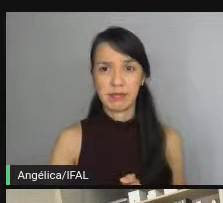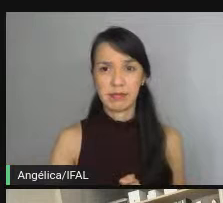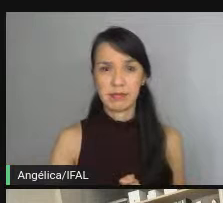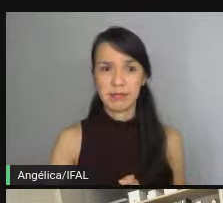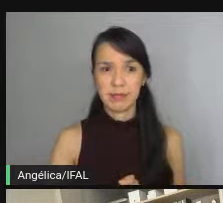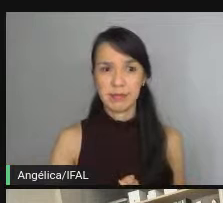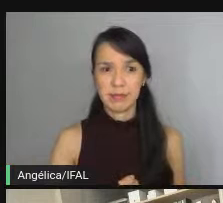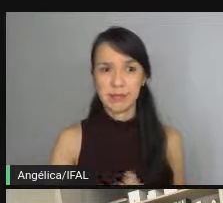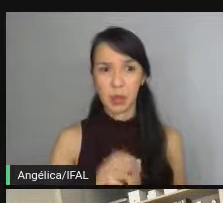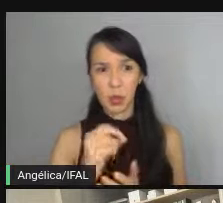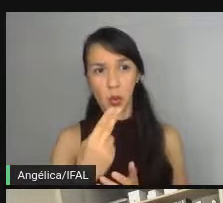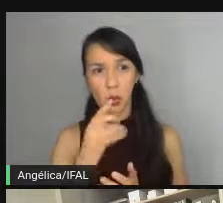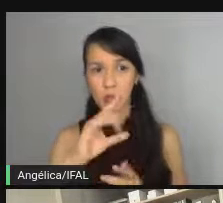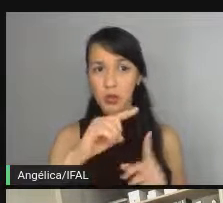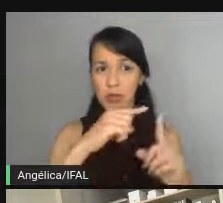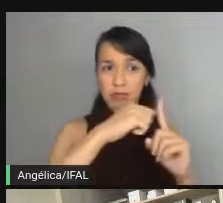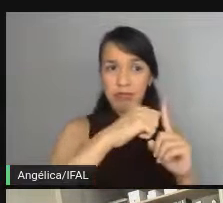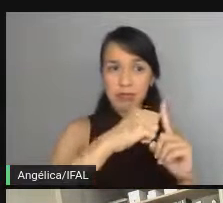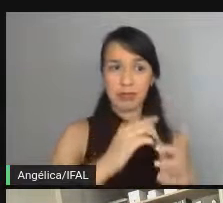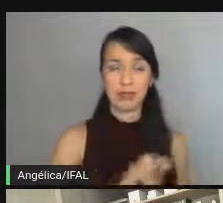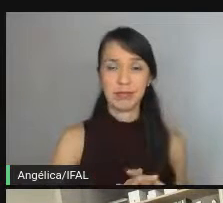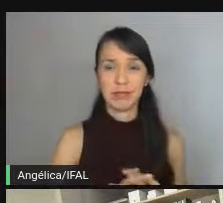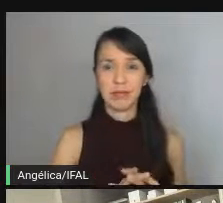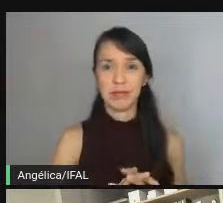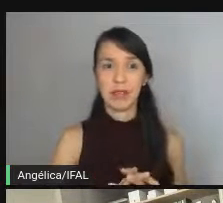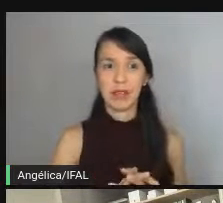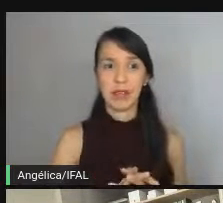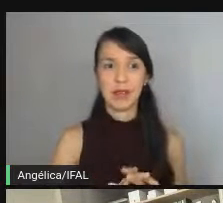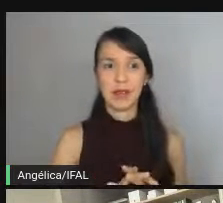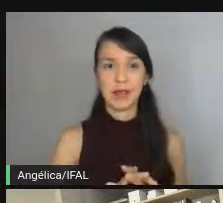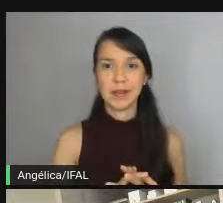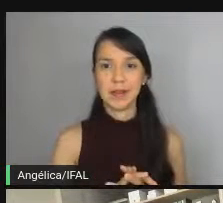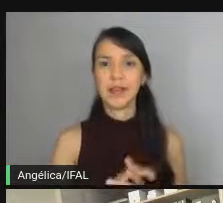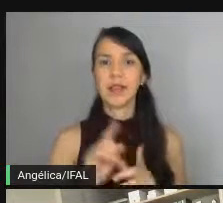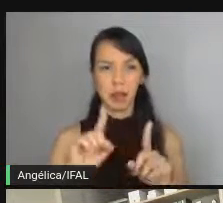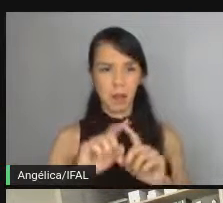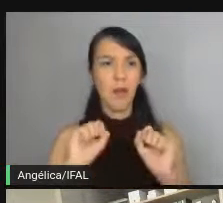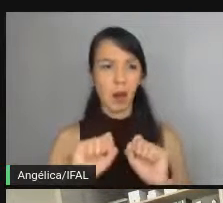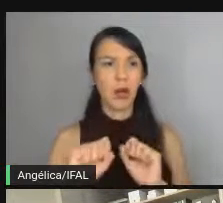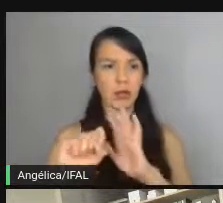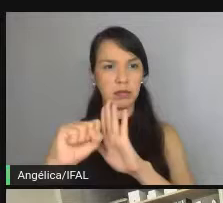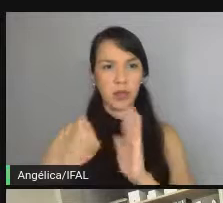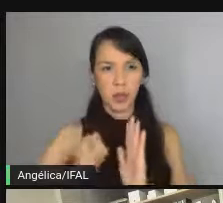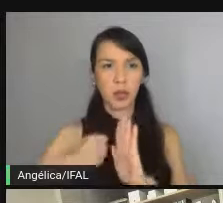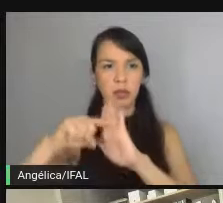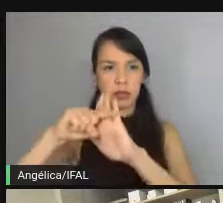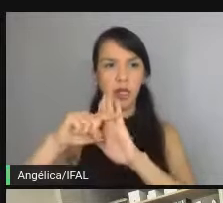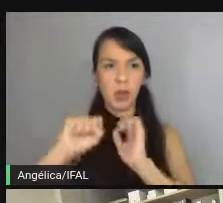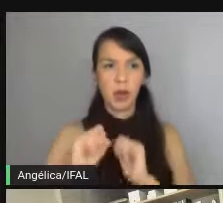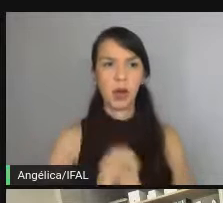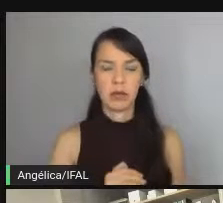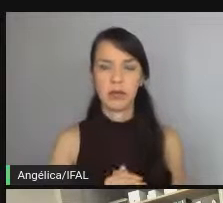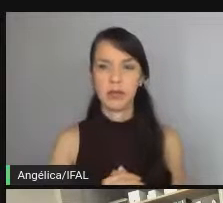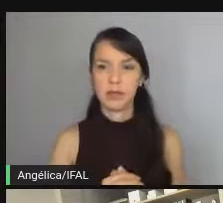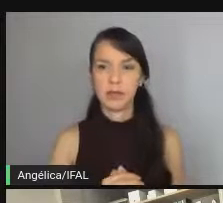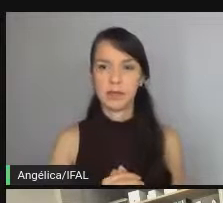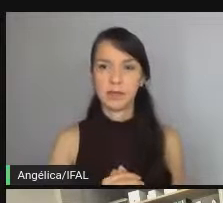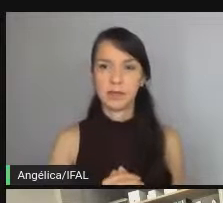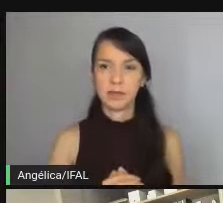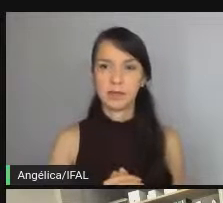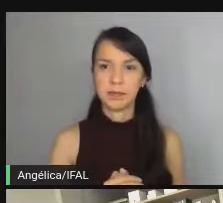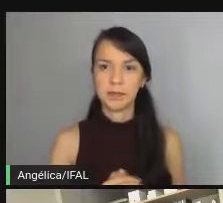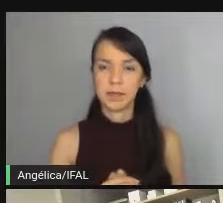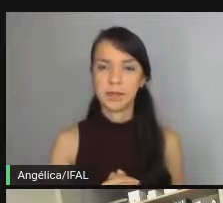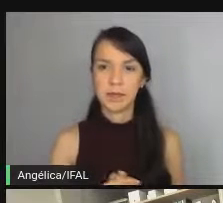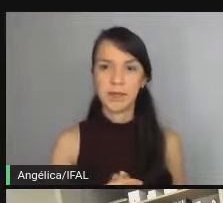ou só positivos? Não, sim, podem receber números negativos. Vai poder receber números negativos também?